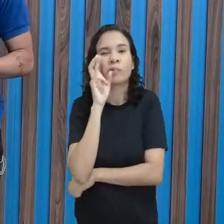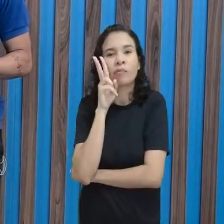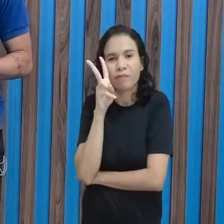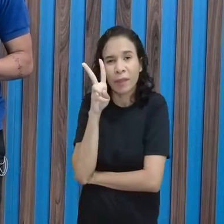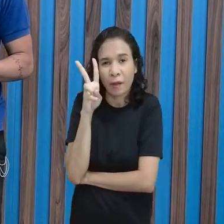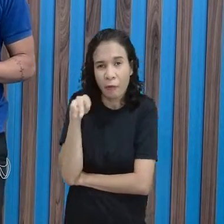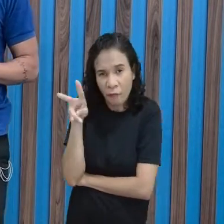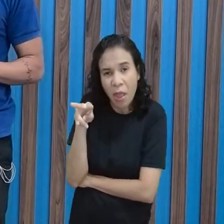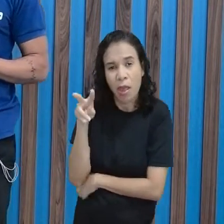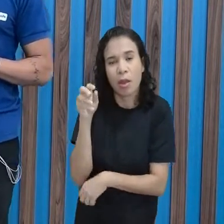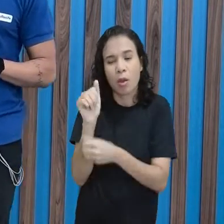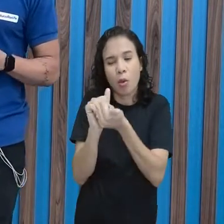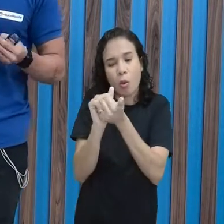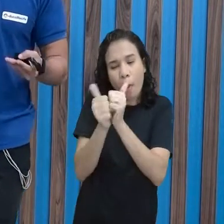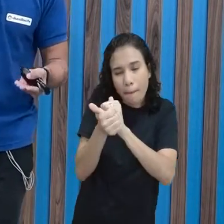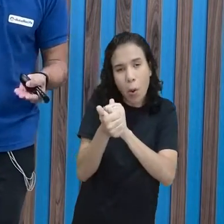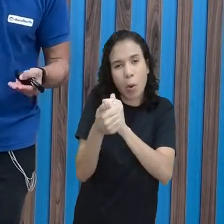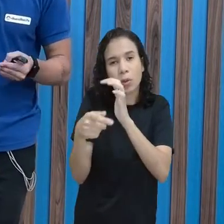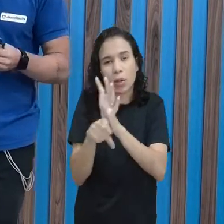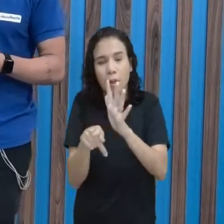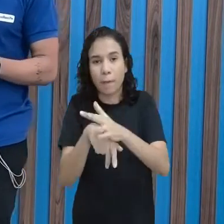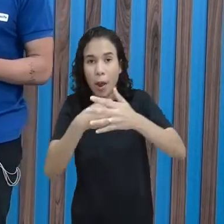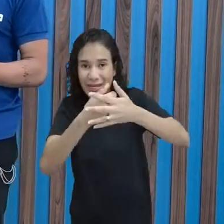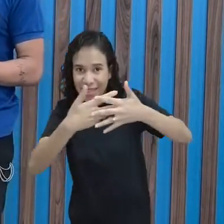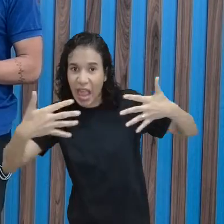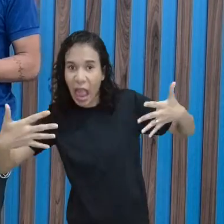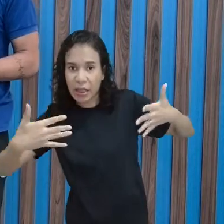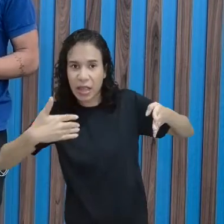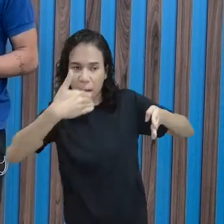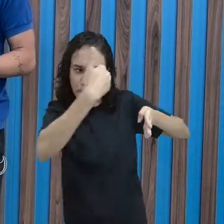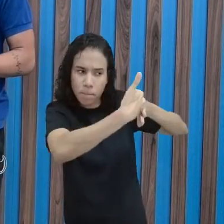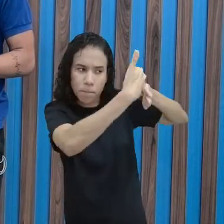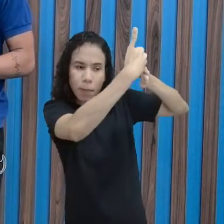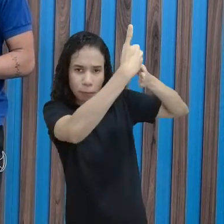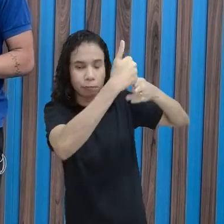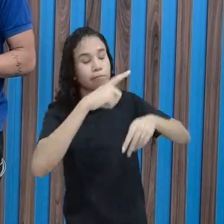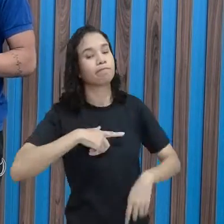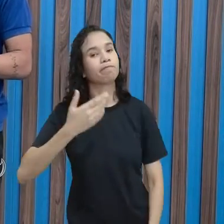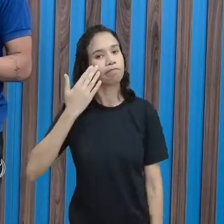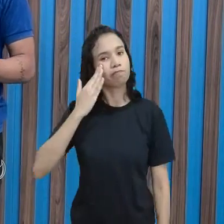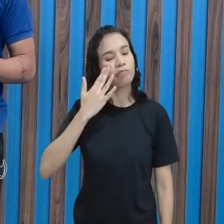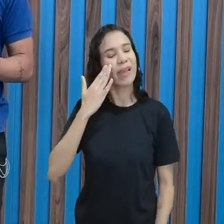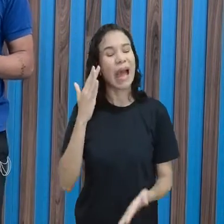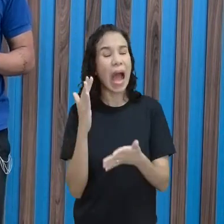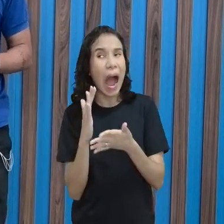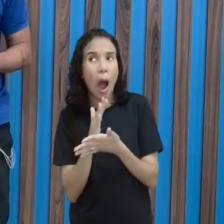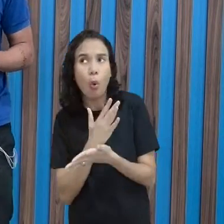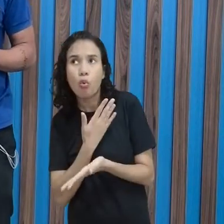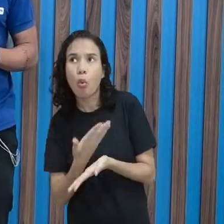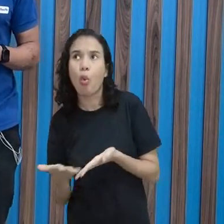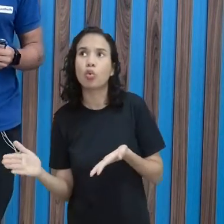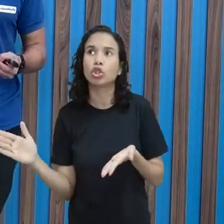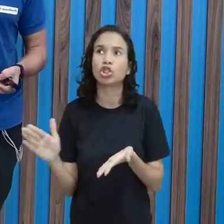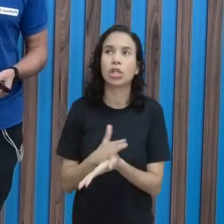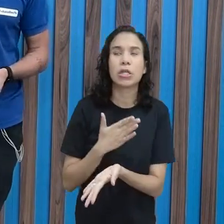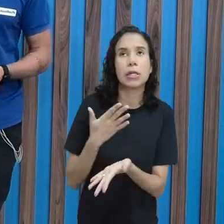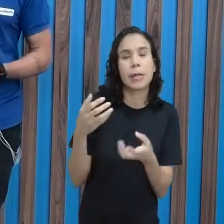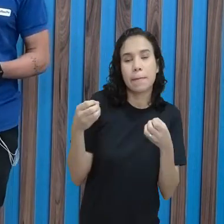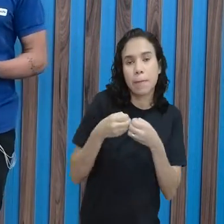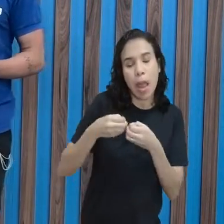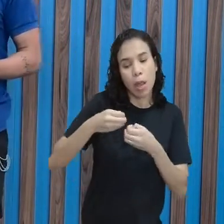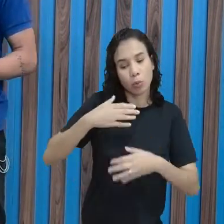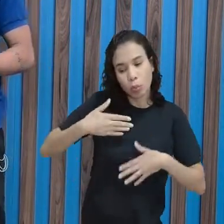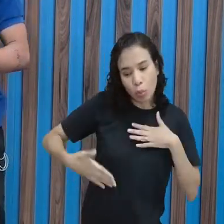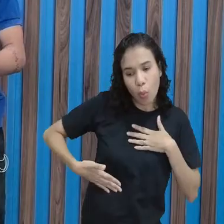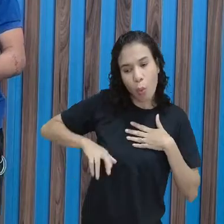os esportes aí de rede e parede, vocês vão entender que tem alguns que podem estar mais próximos do corpo, outros não, por